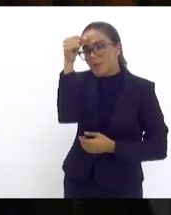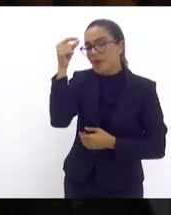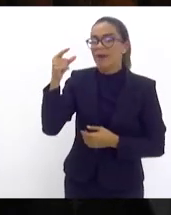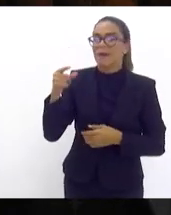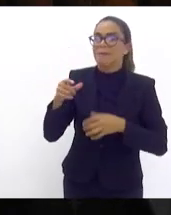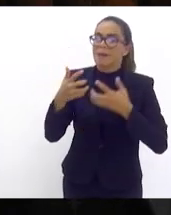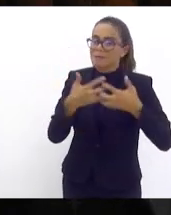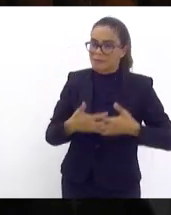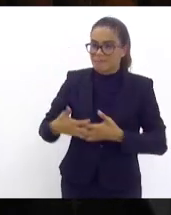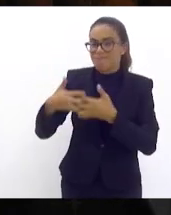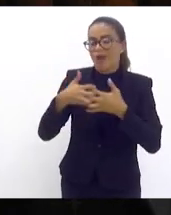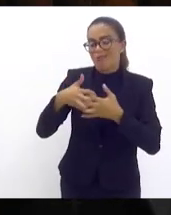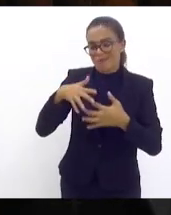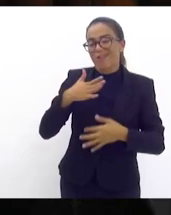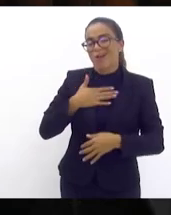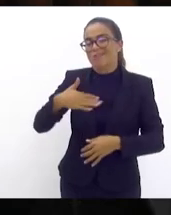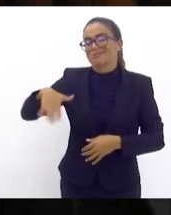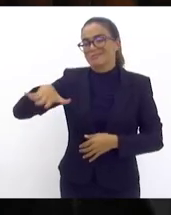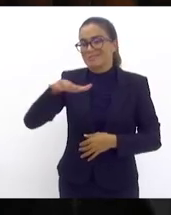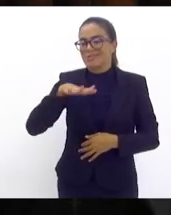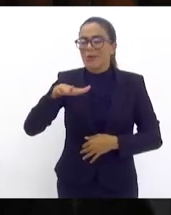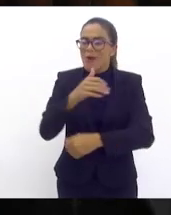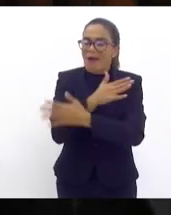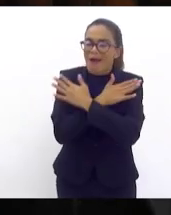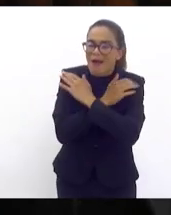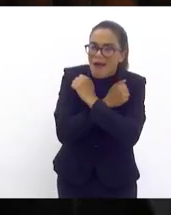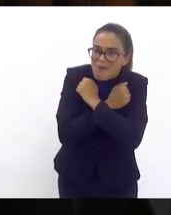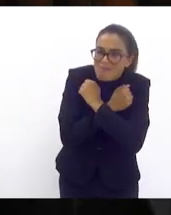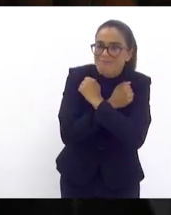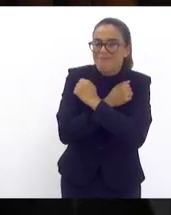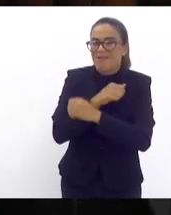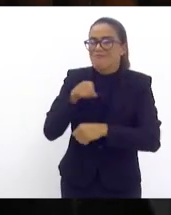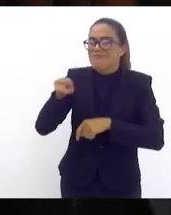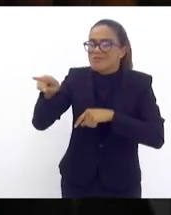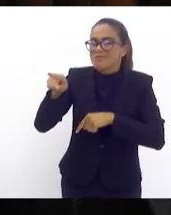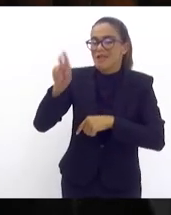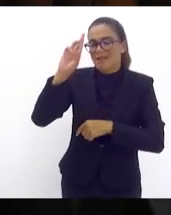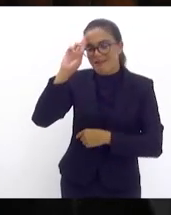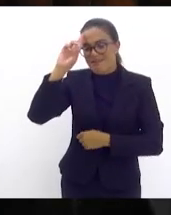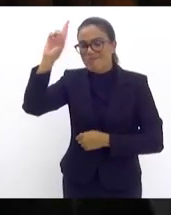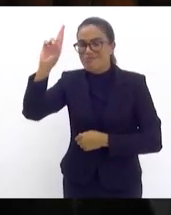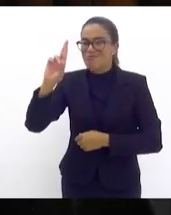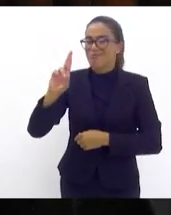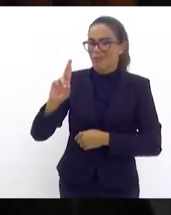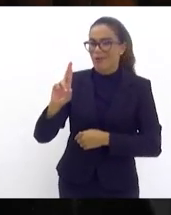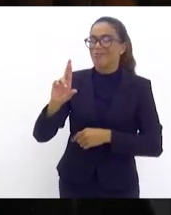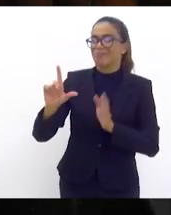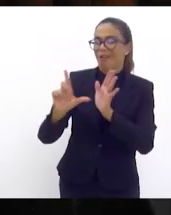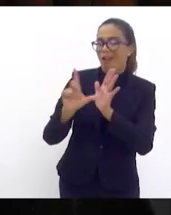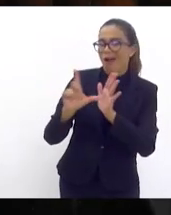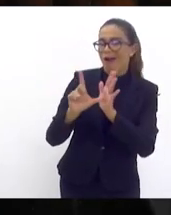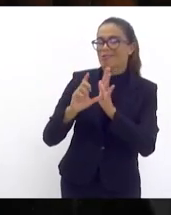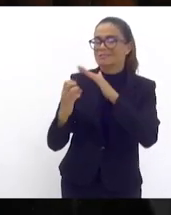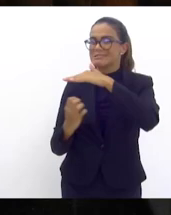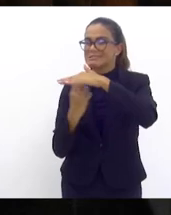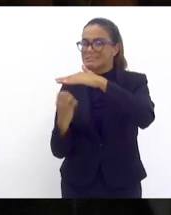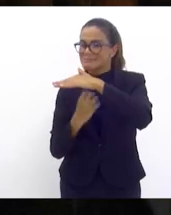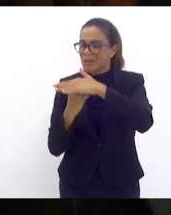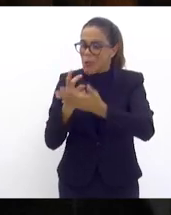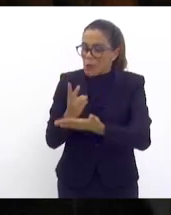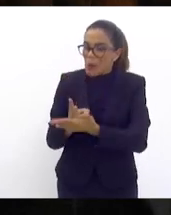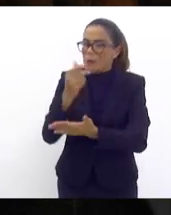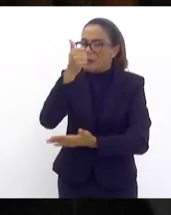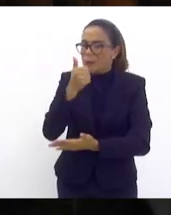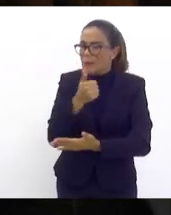valia para a nossa região deixo aqui um abraço para você gerador de emprego para você que mantém esses postos de trabalho